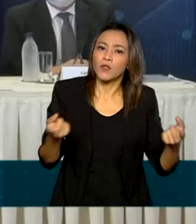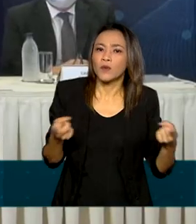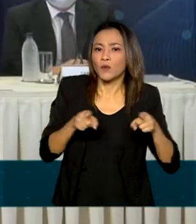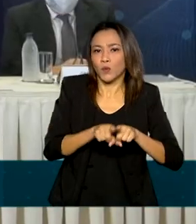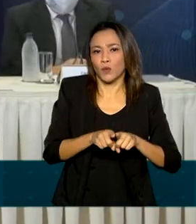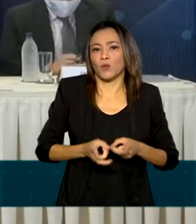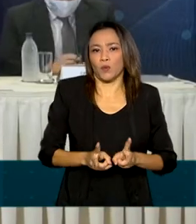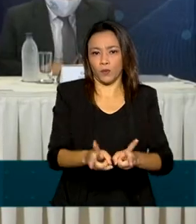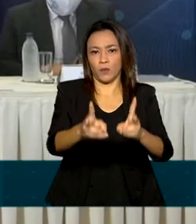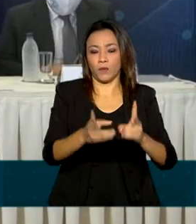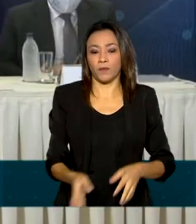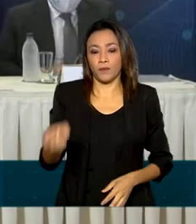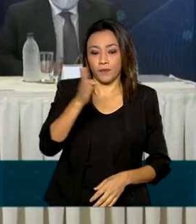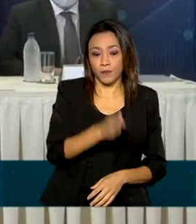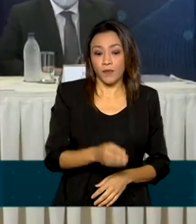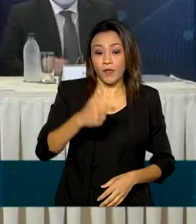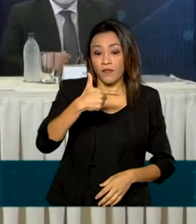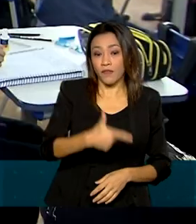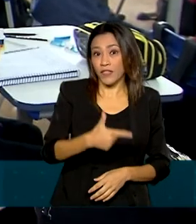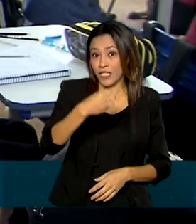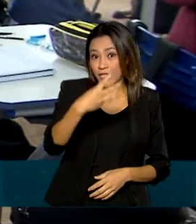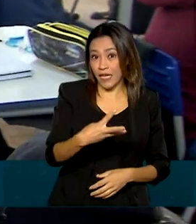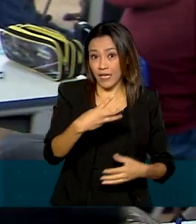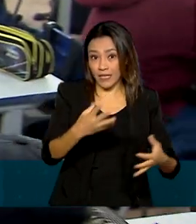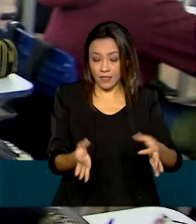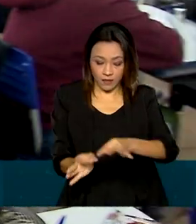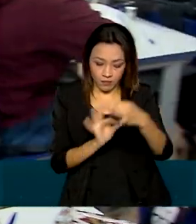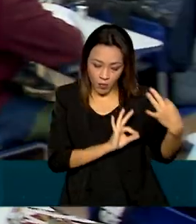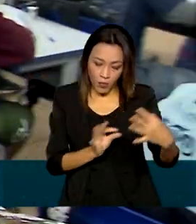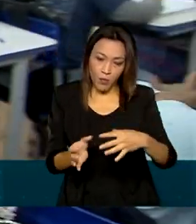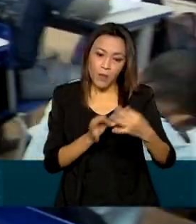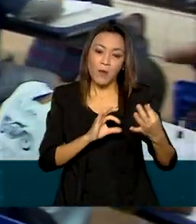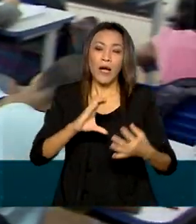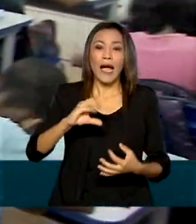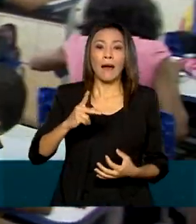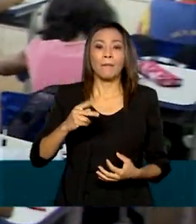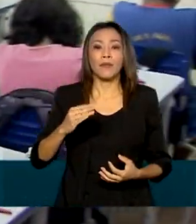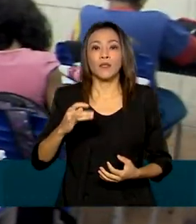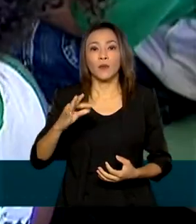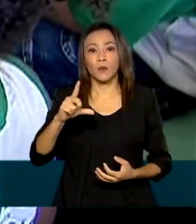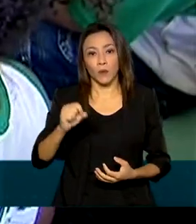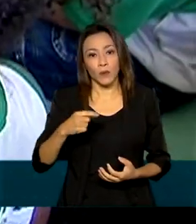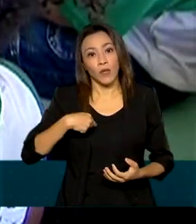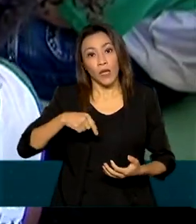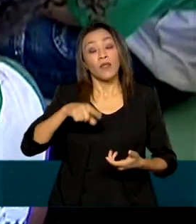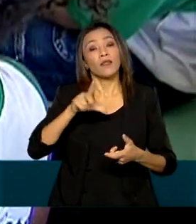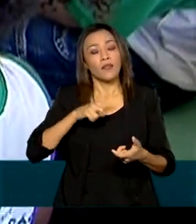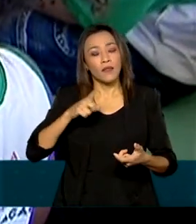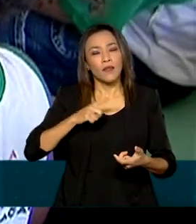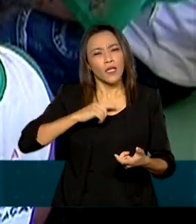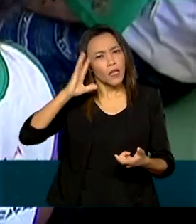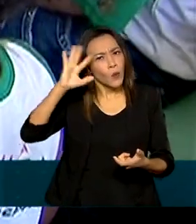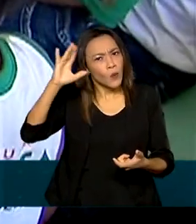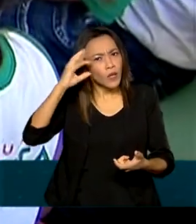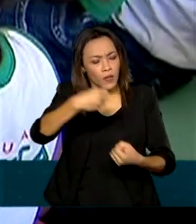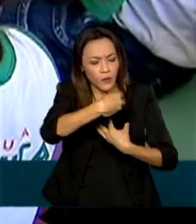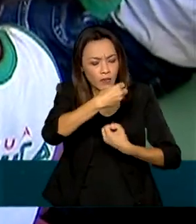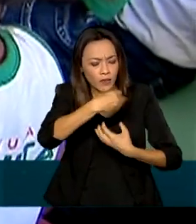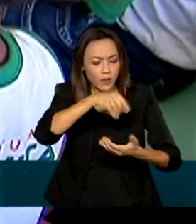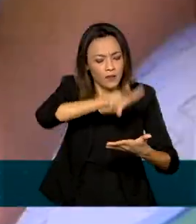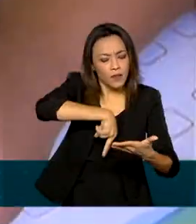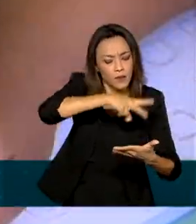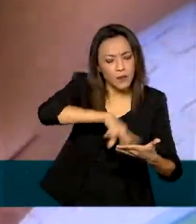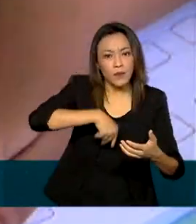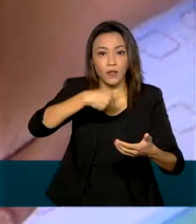ABC é composto por 23 capítulos que apresentam conhecimentos teóricos para o ensino da leitura e da